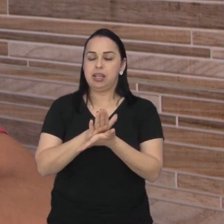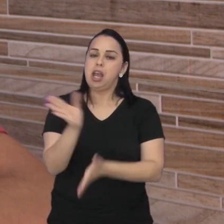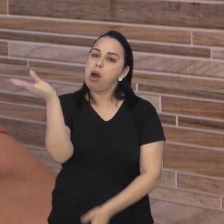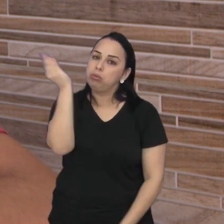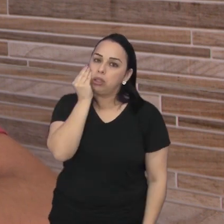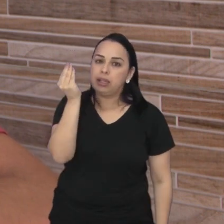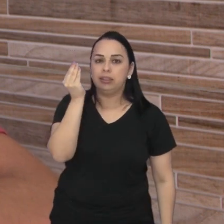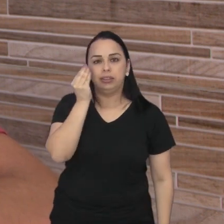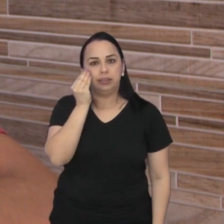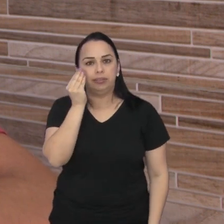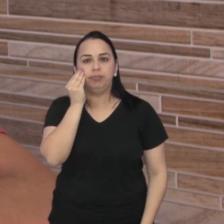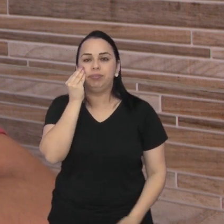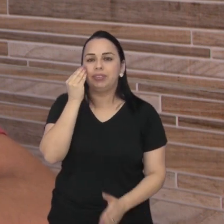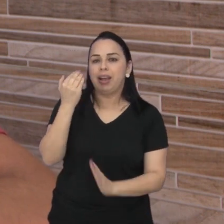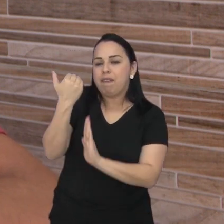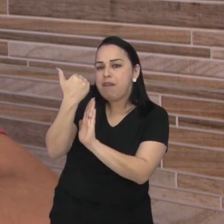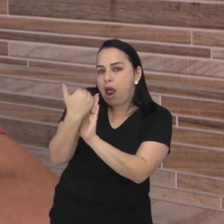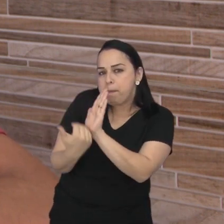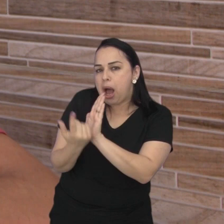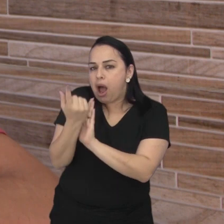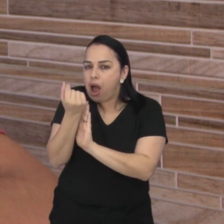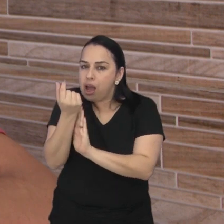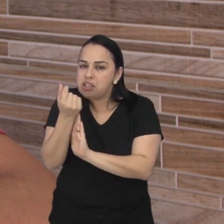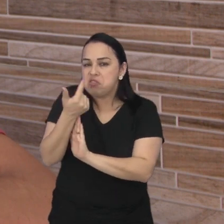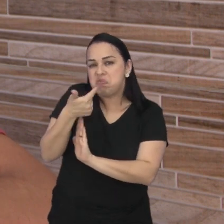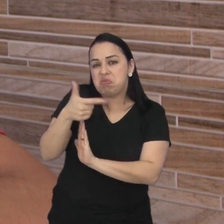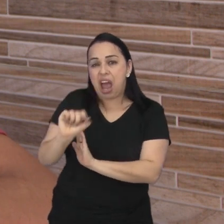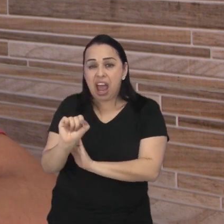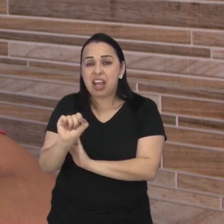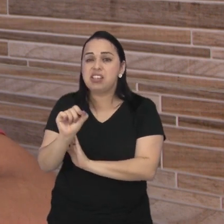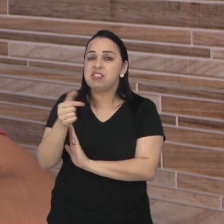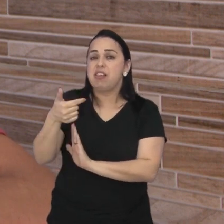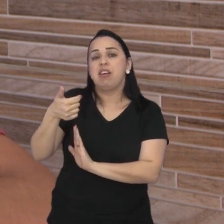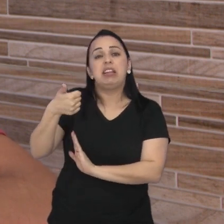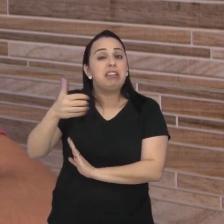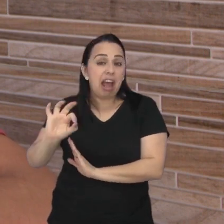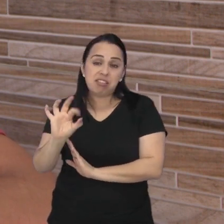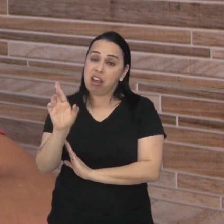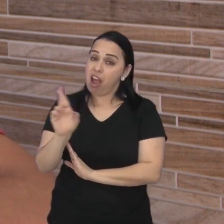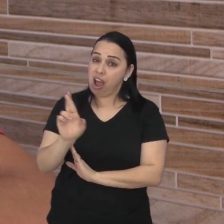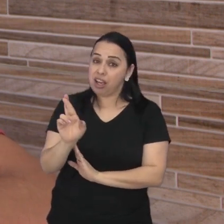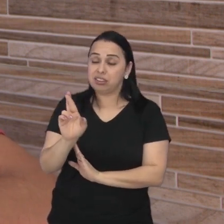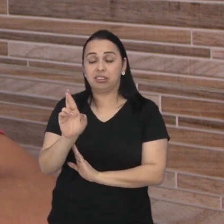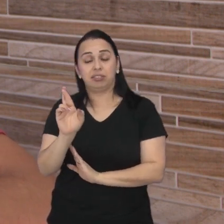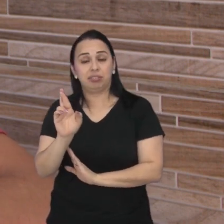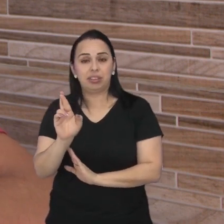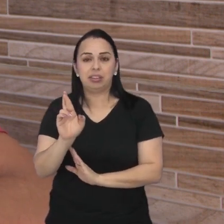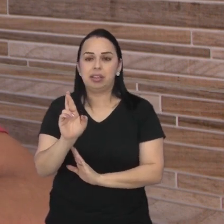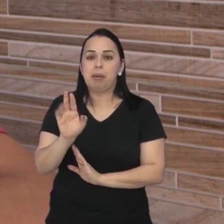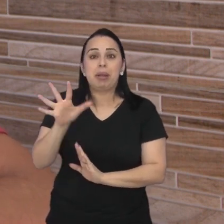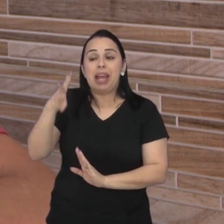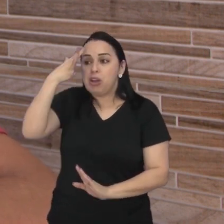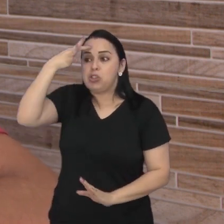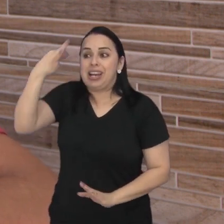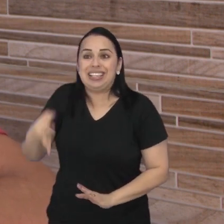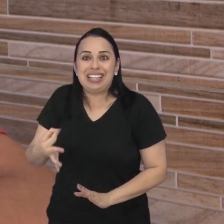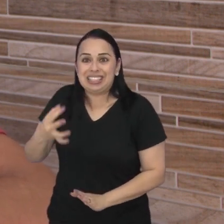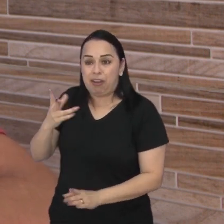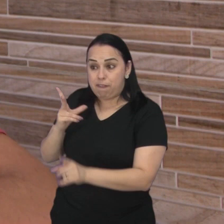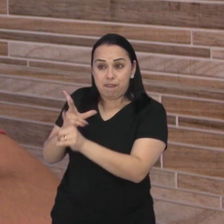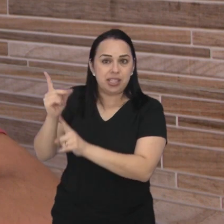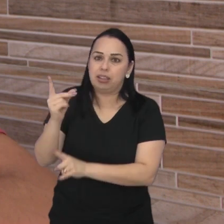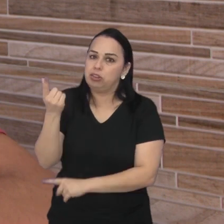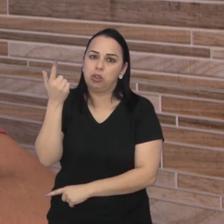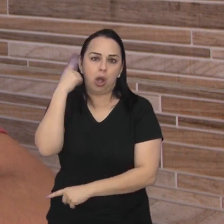tendo a apostar uns valores mais baixos, em média 10, 20 reais em cada aposta, porque não tenho a